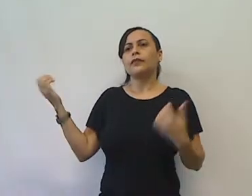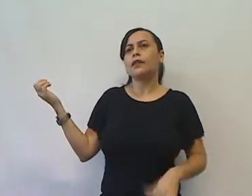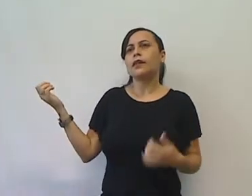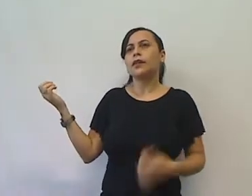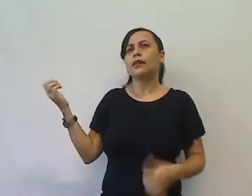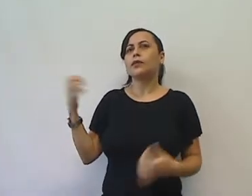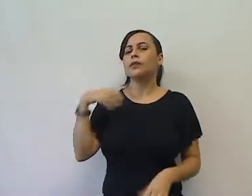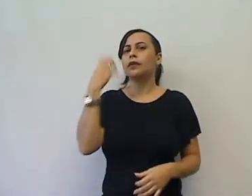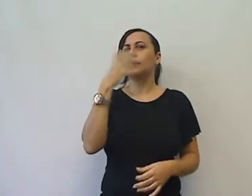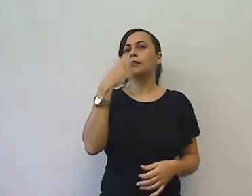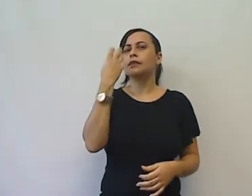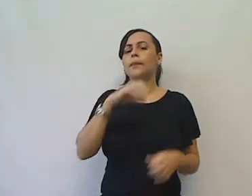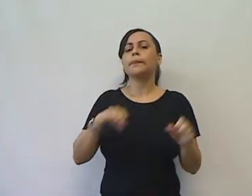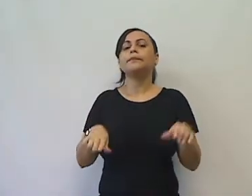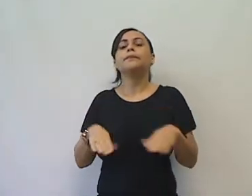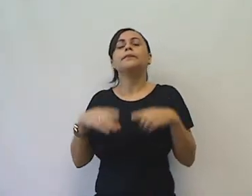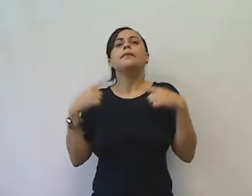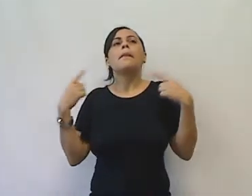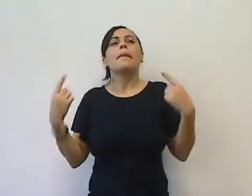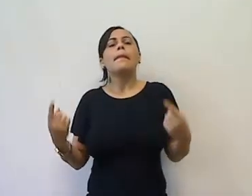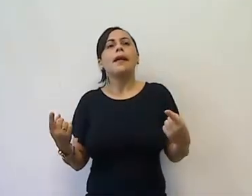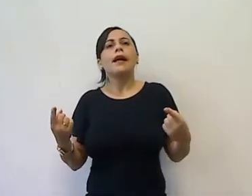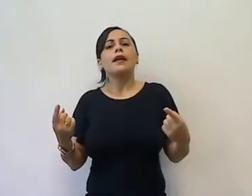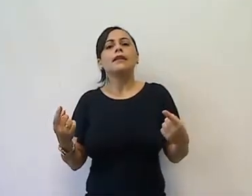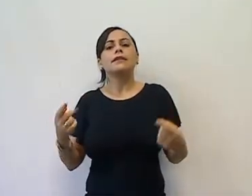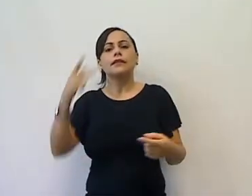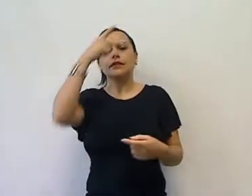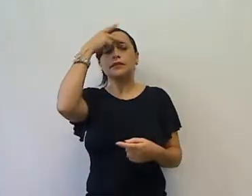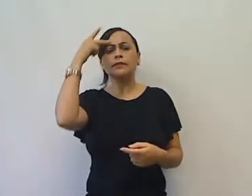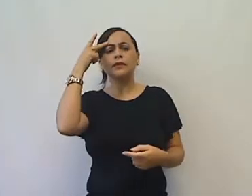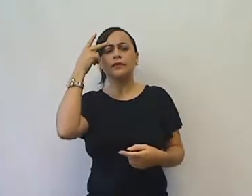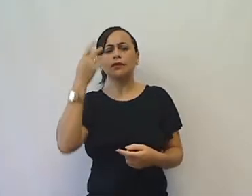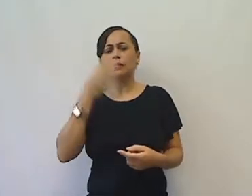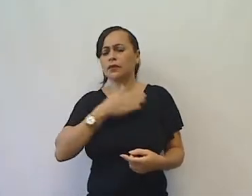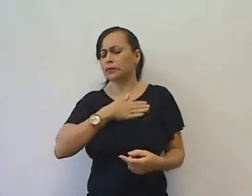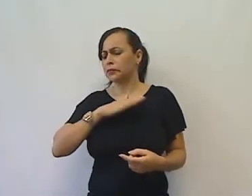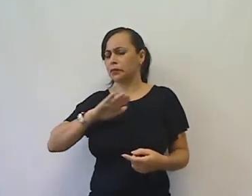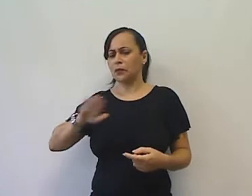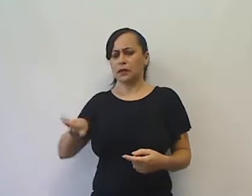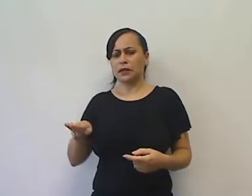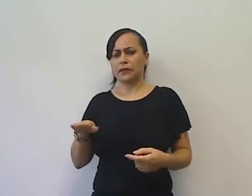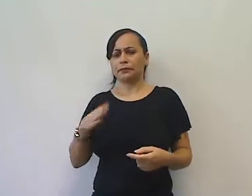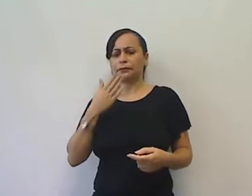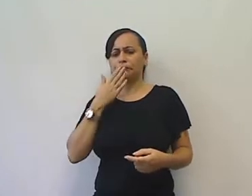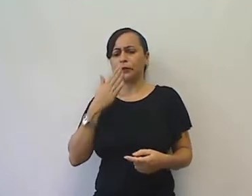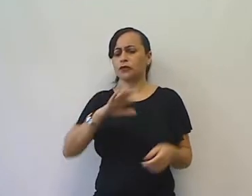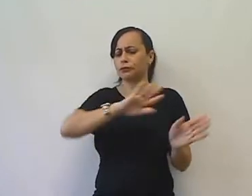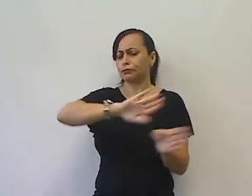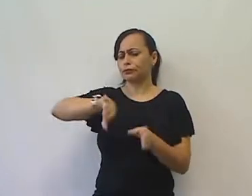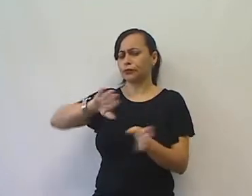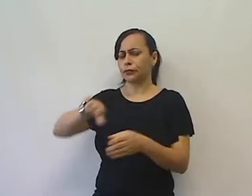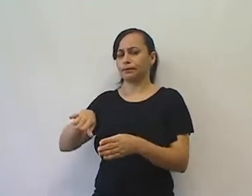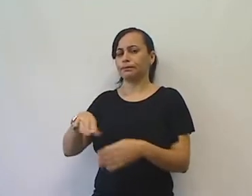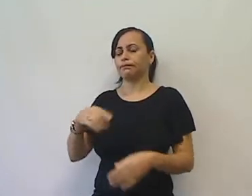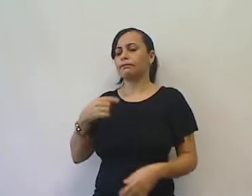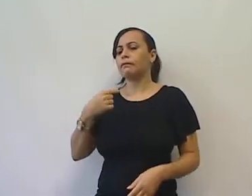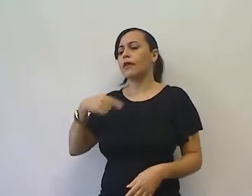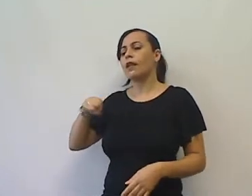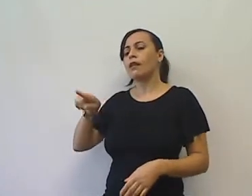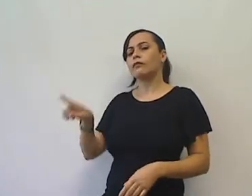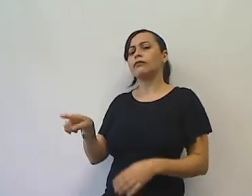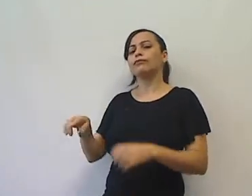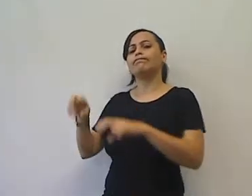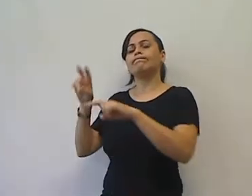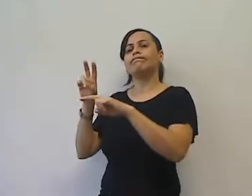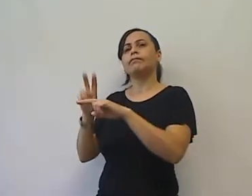muito daquela canção, não, e pediu que o Pedro se retirasse. Ele foi para um canto do armazém, assentou